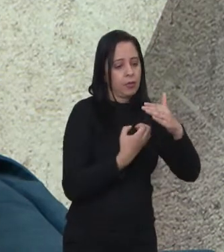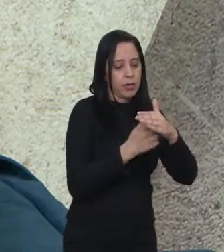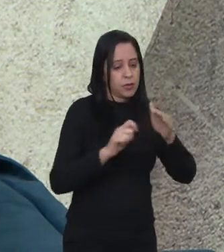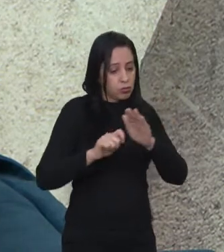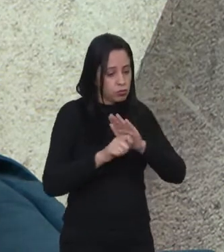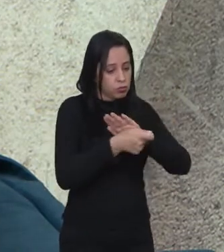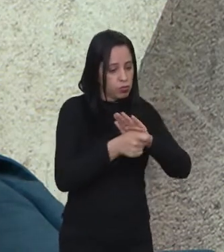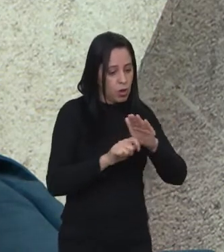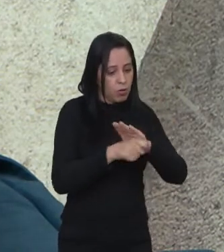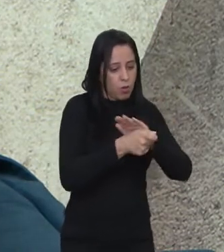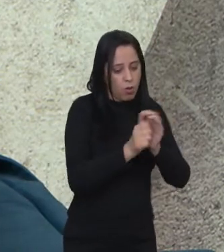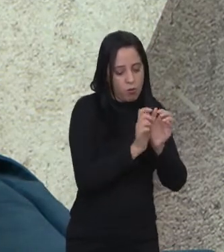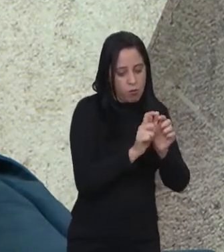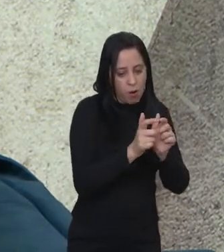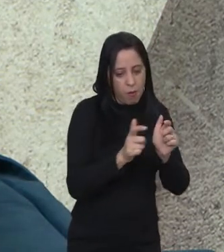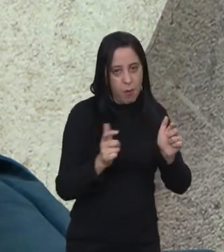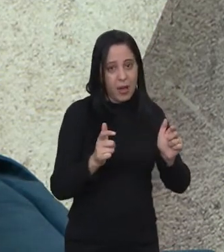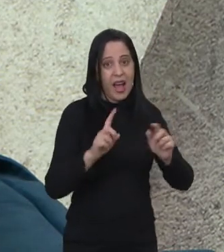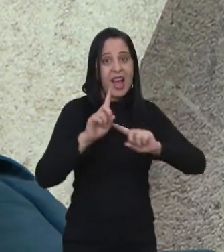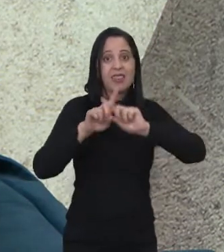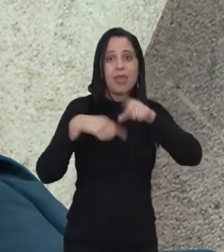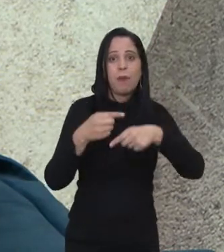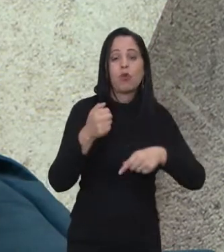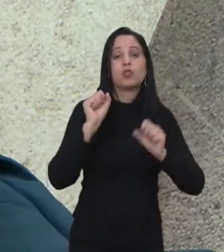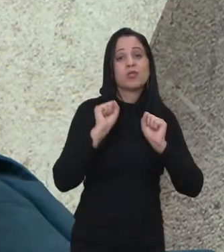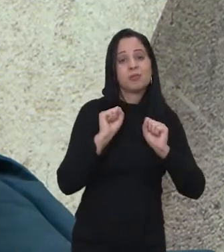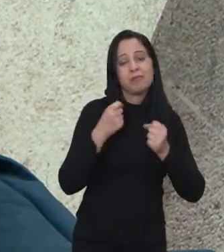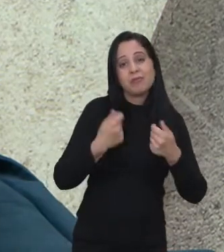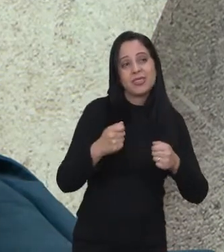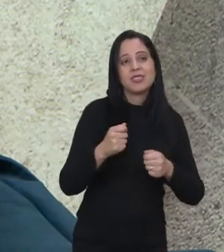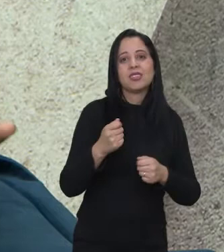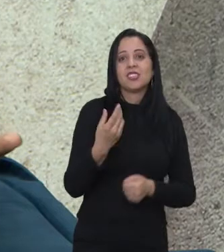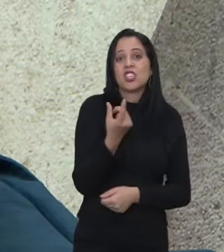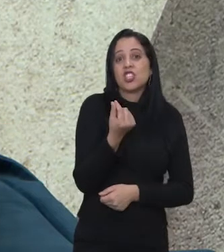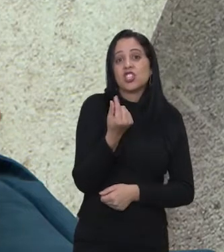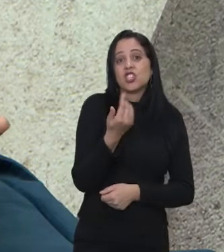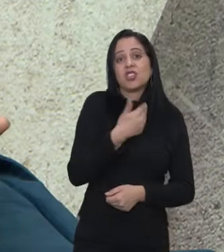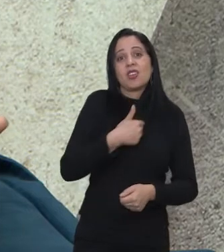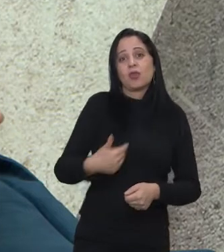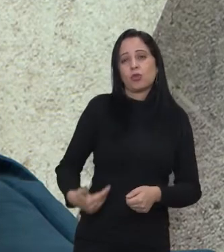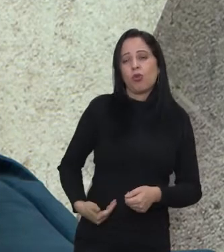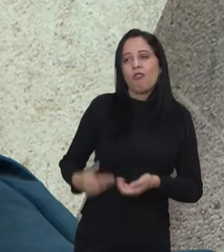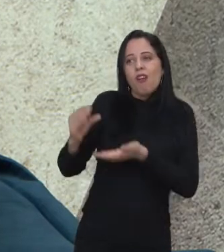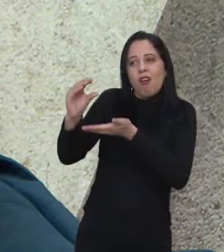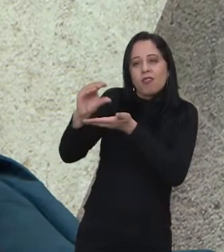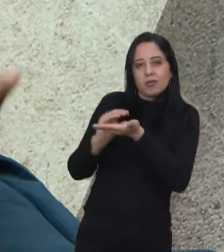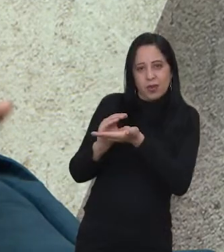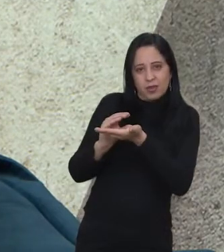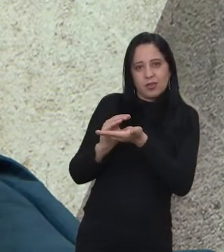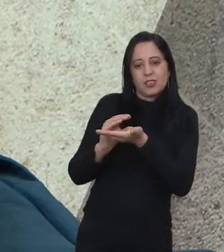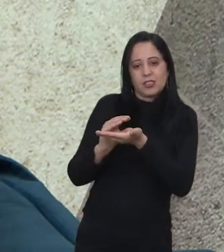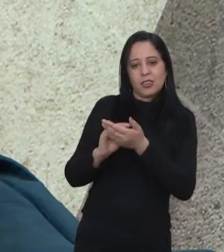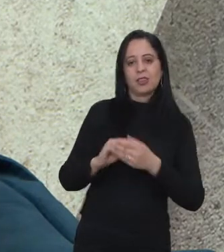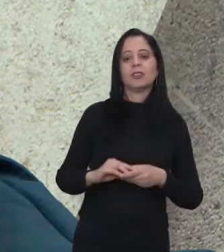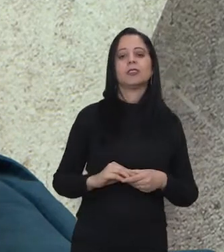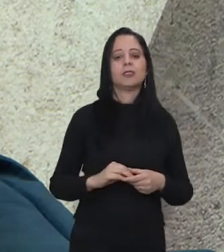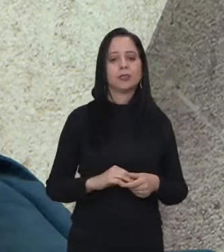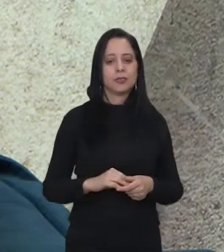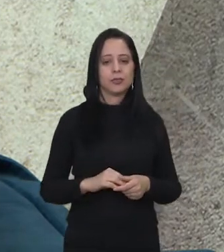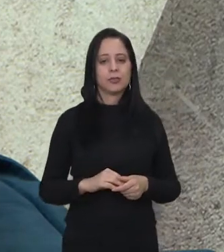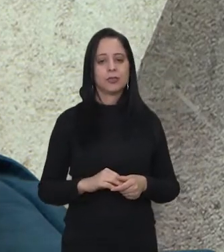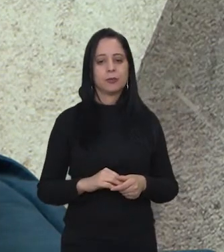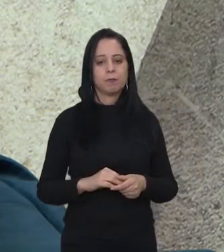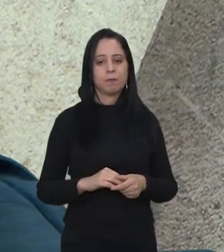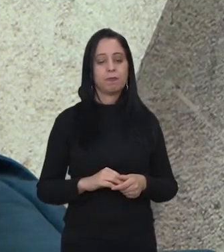a gente vai precisar, elas vão precisar de recurso público. No caso do parque tecnológico, nós temos contato, interação